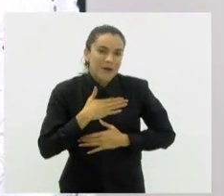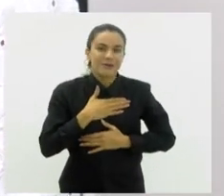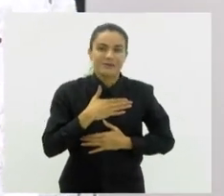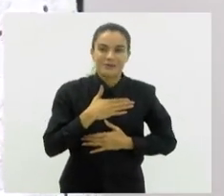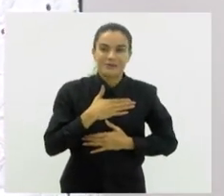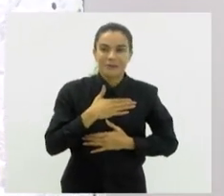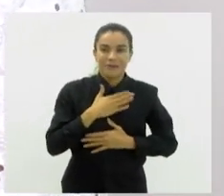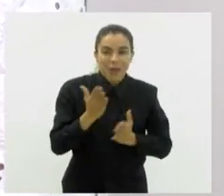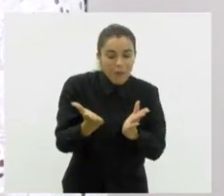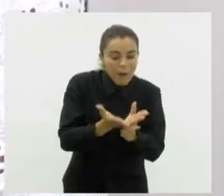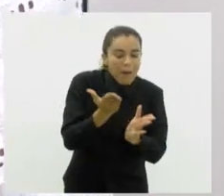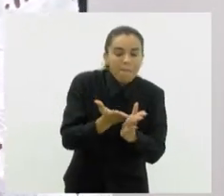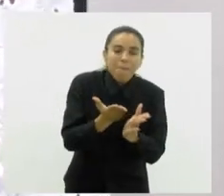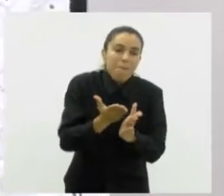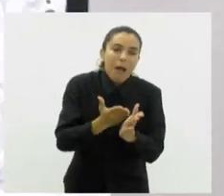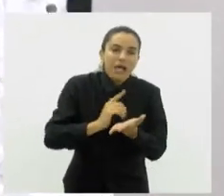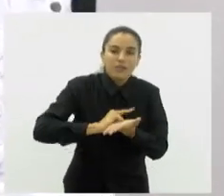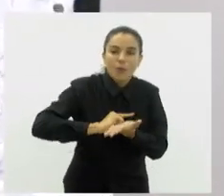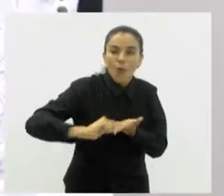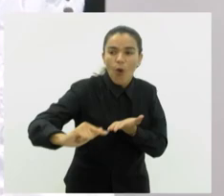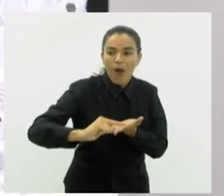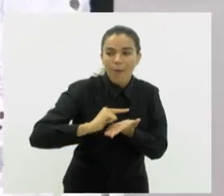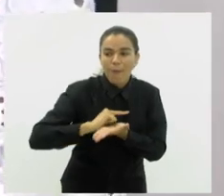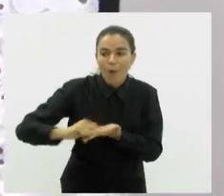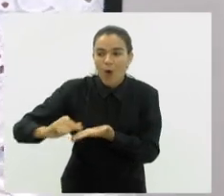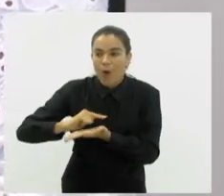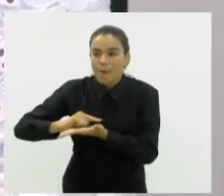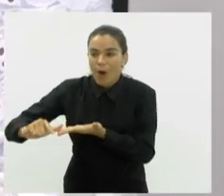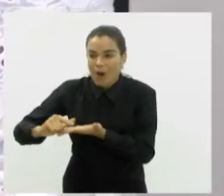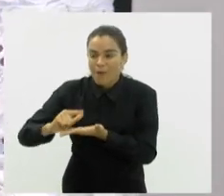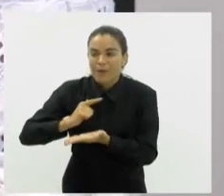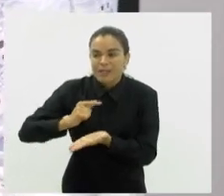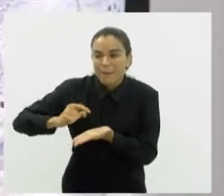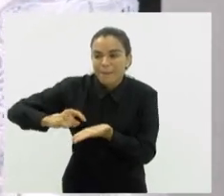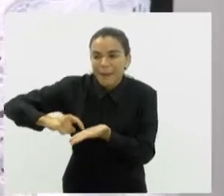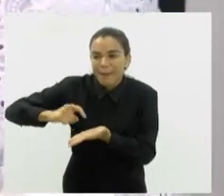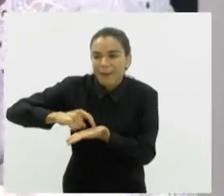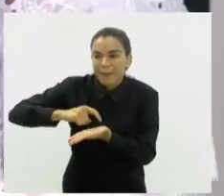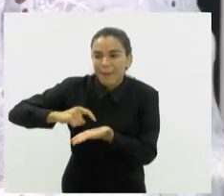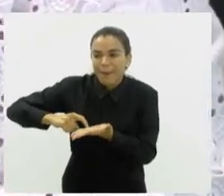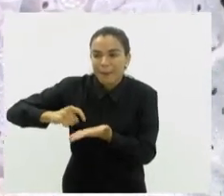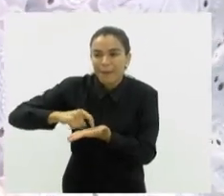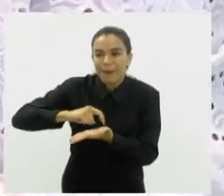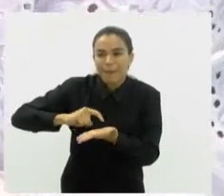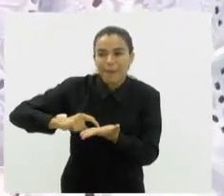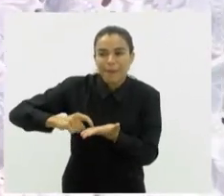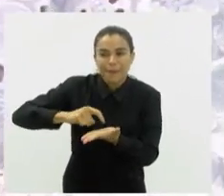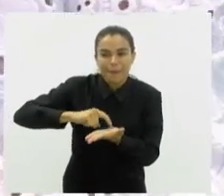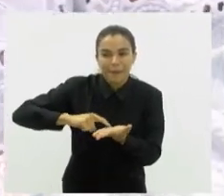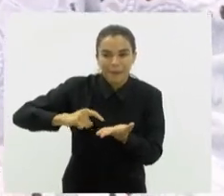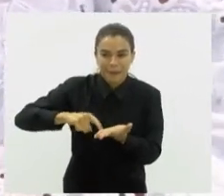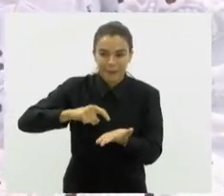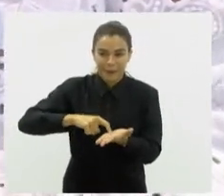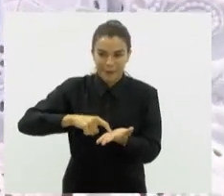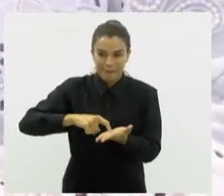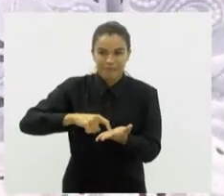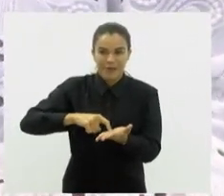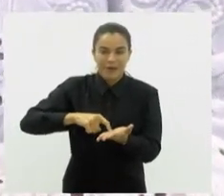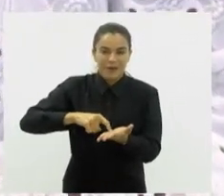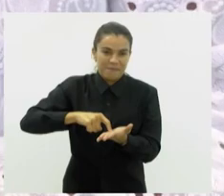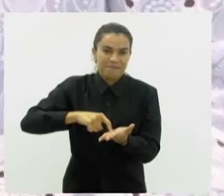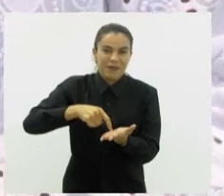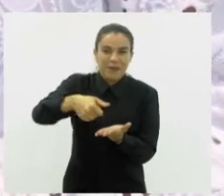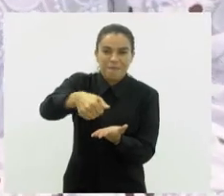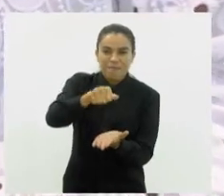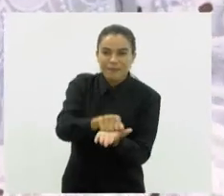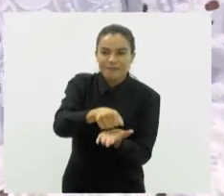página em branco. Mas se esses pontinhos deixarem de existir aqui, por compressão do livro,